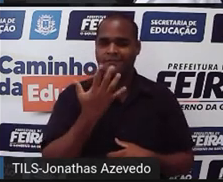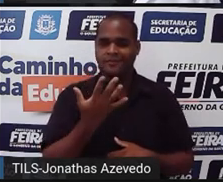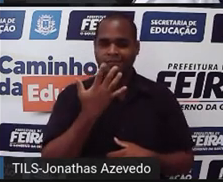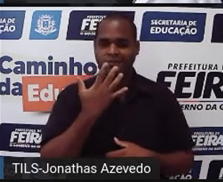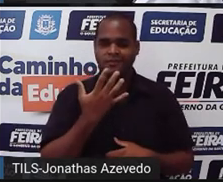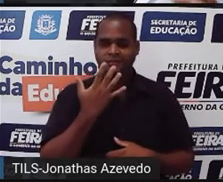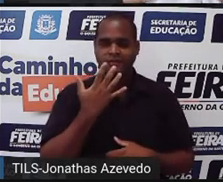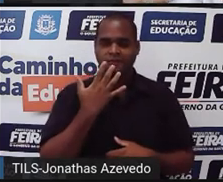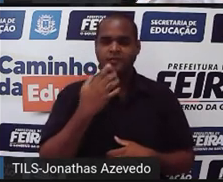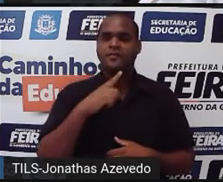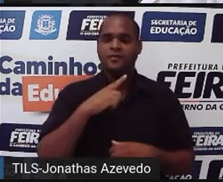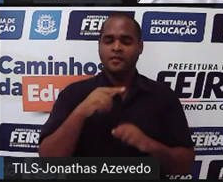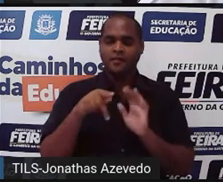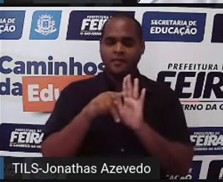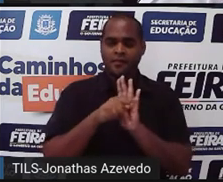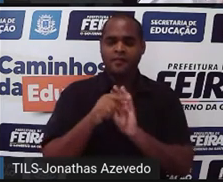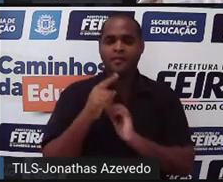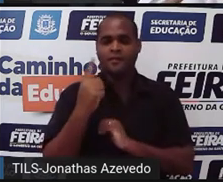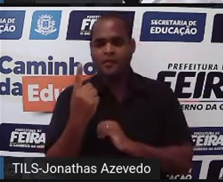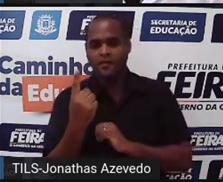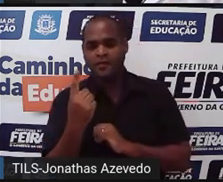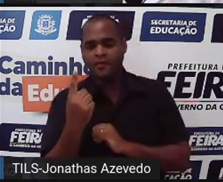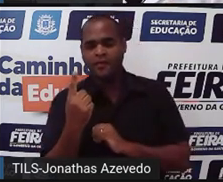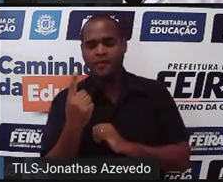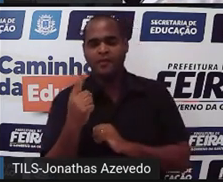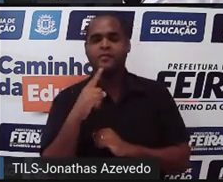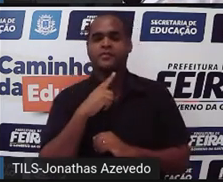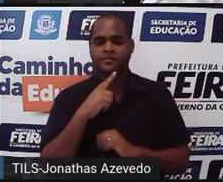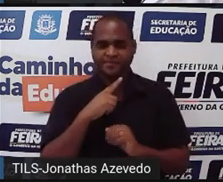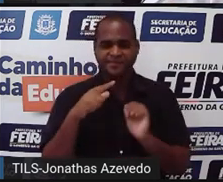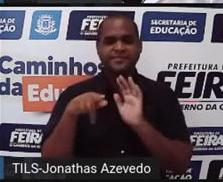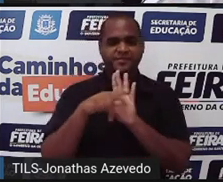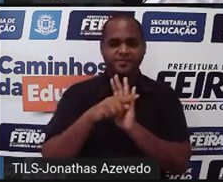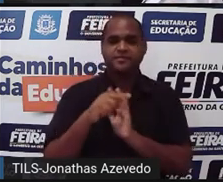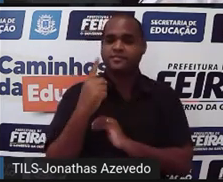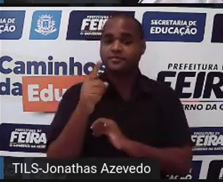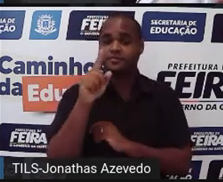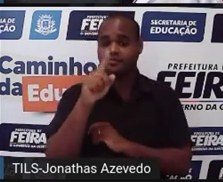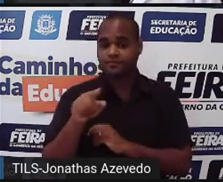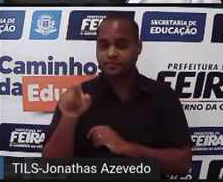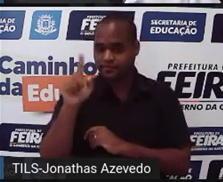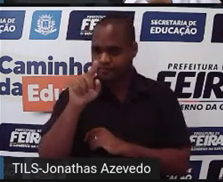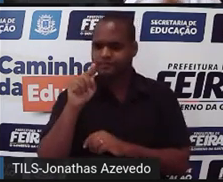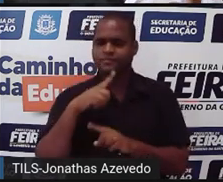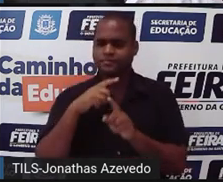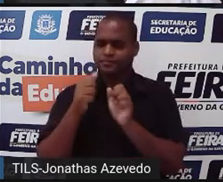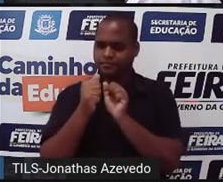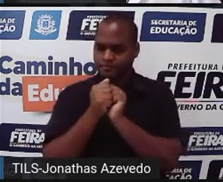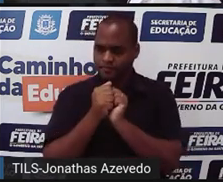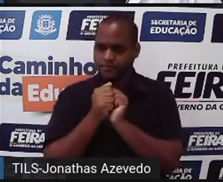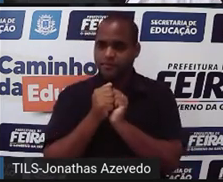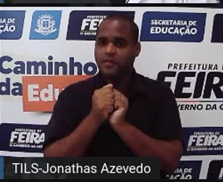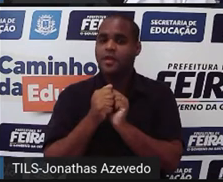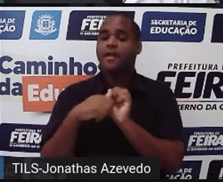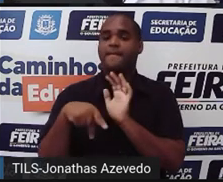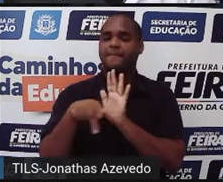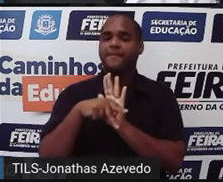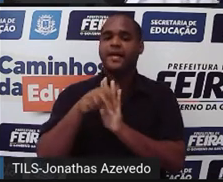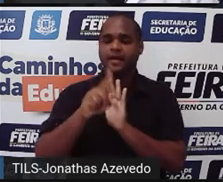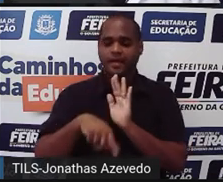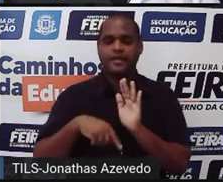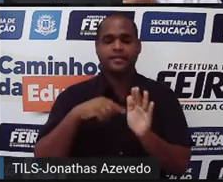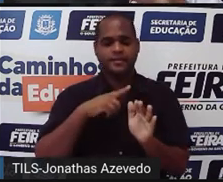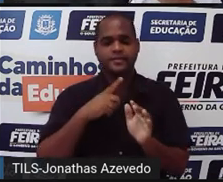que pertence tanto a um né? Tanto a uma parte da circunferência do basquete quanto a uma parte da circunferência do